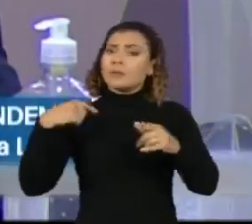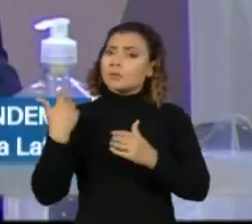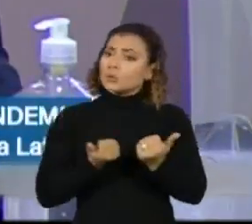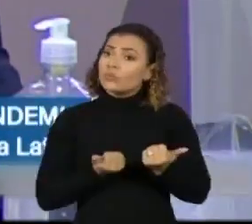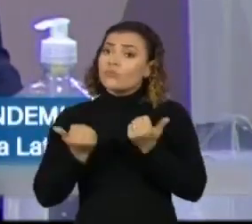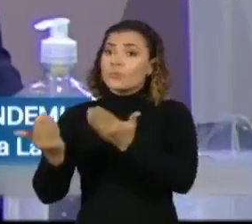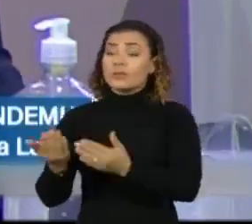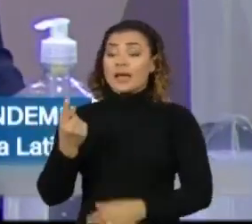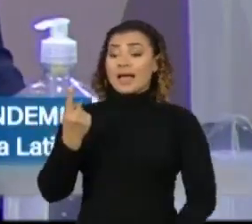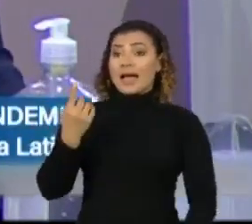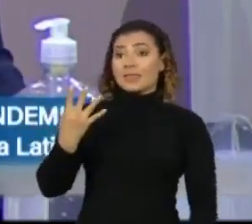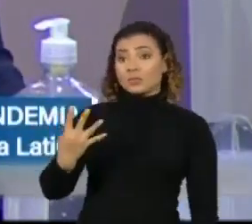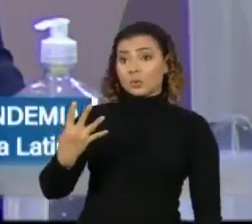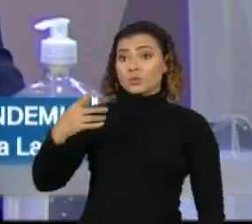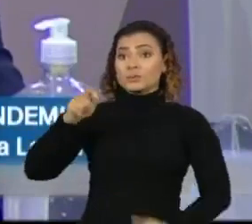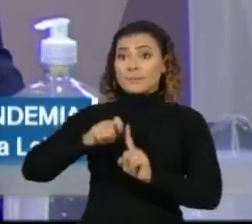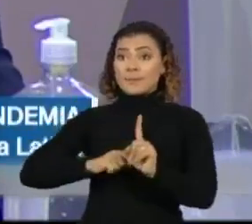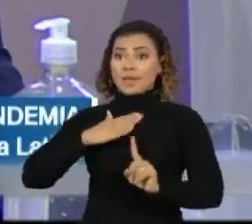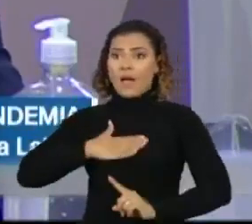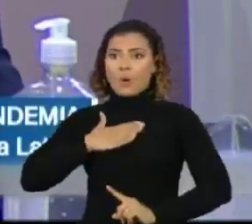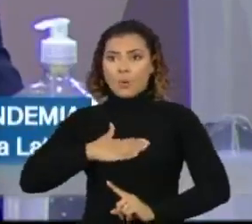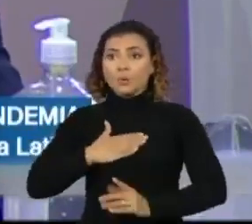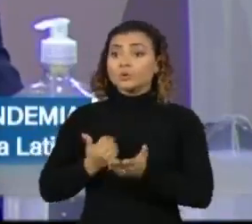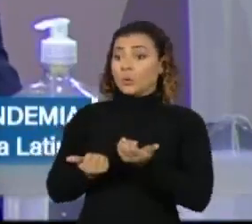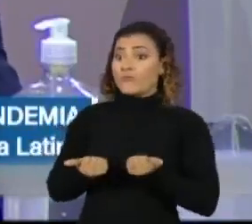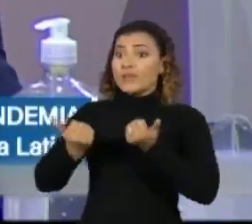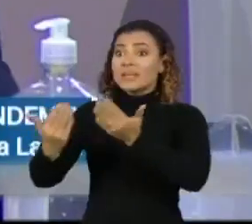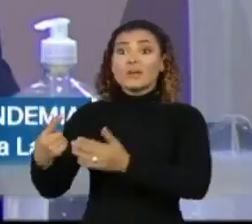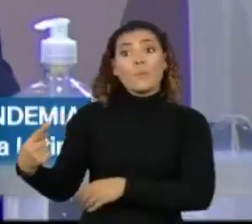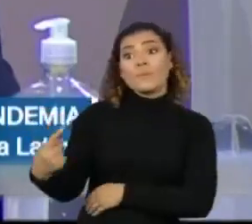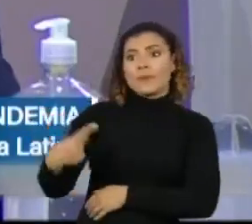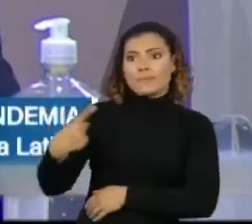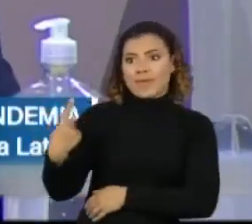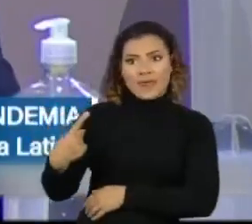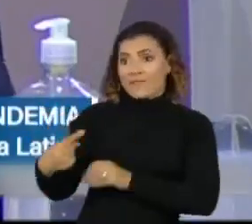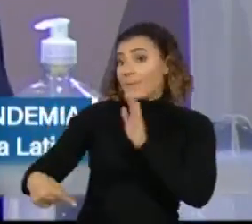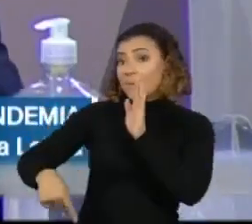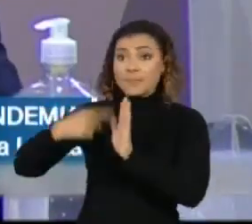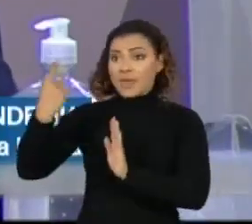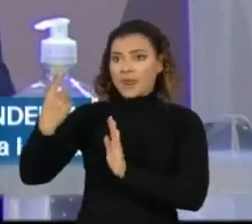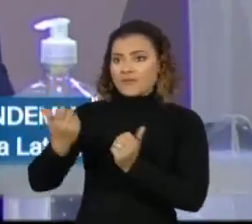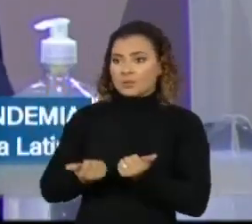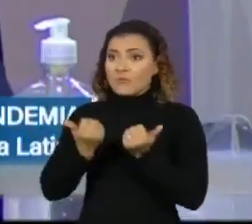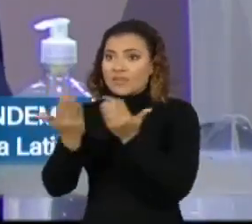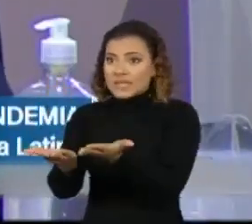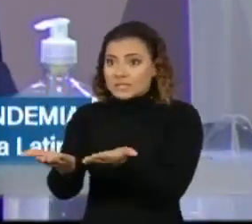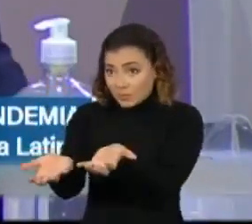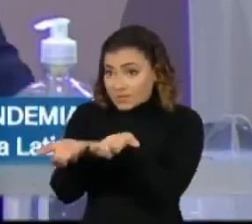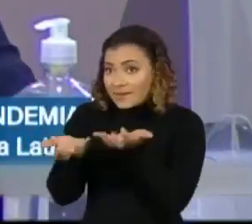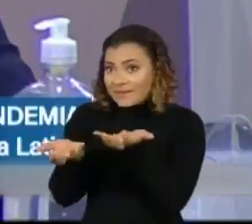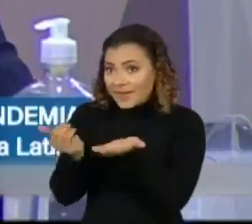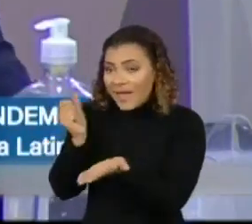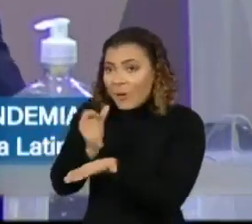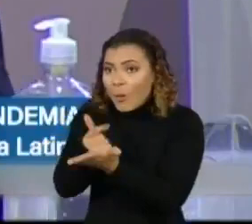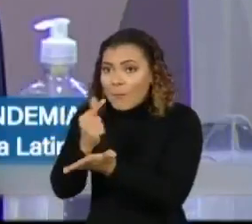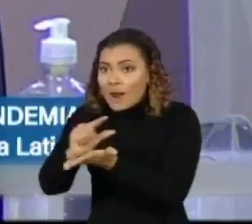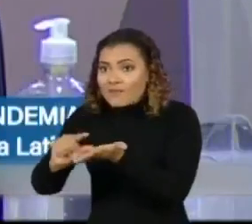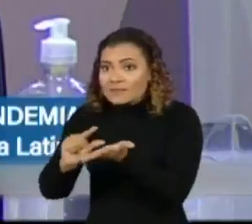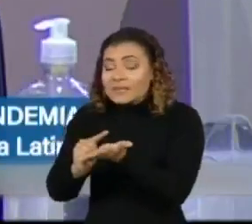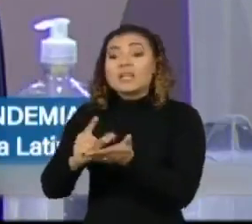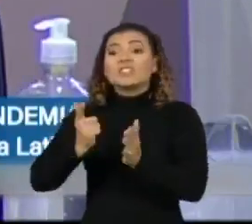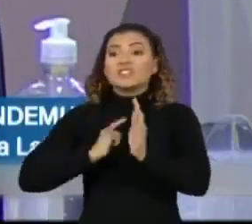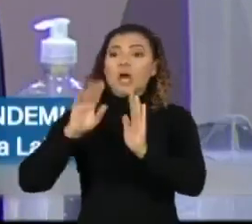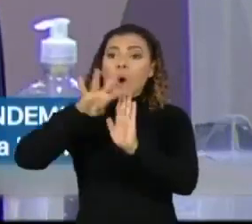no dia 14 de agosto, nossa primeira oferta. E essa oferta tinha o possível